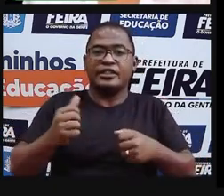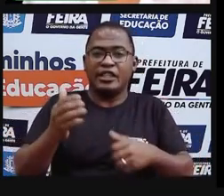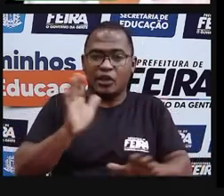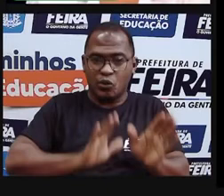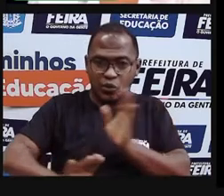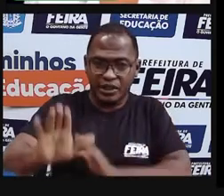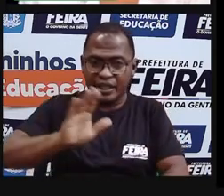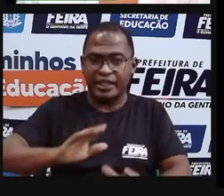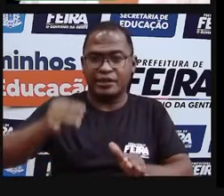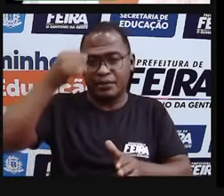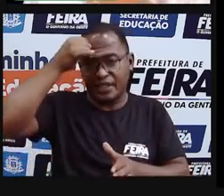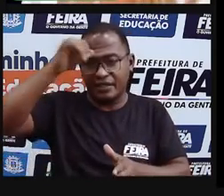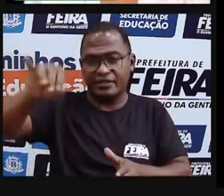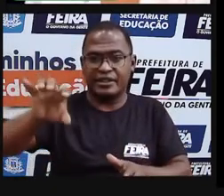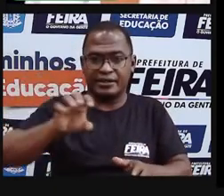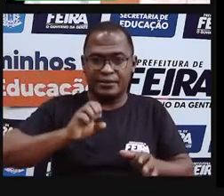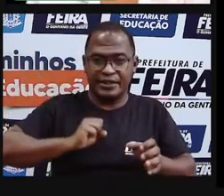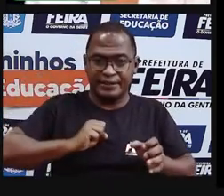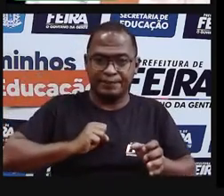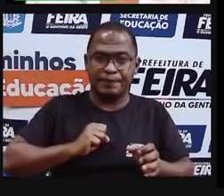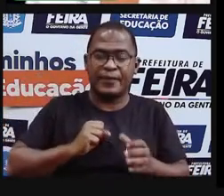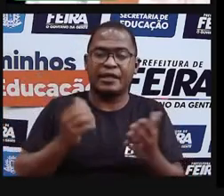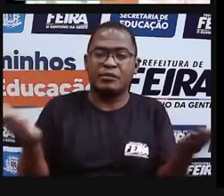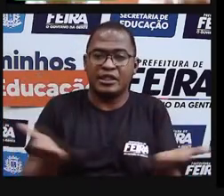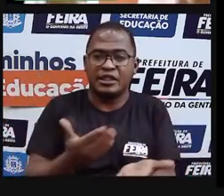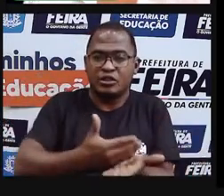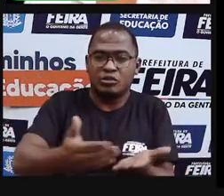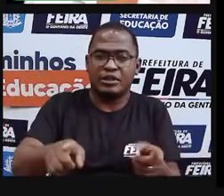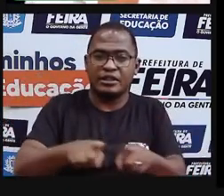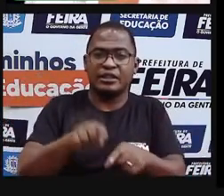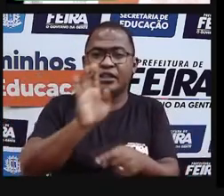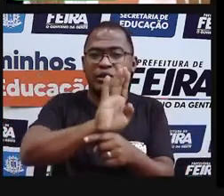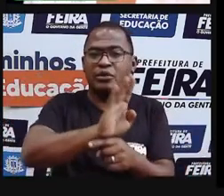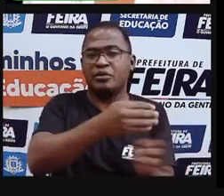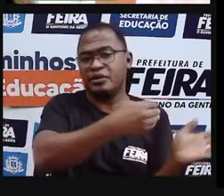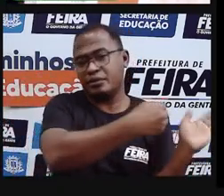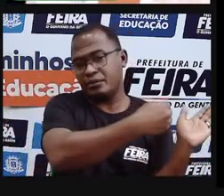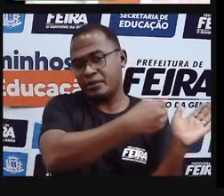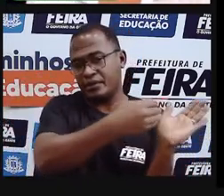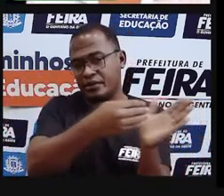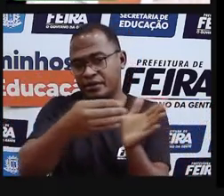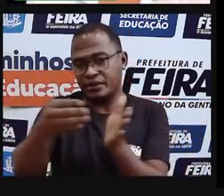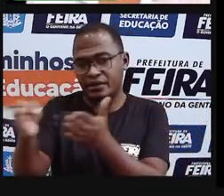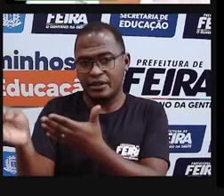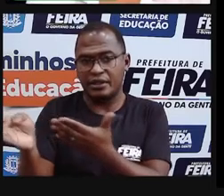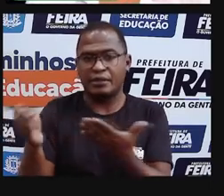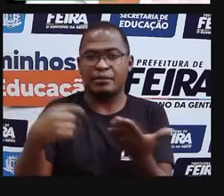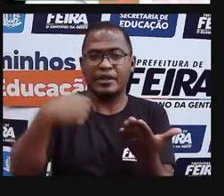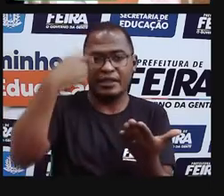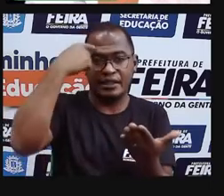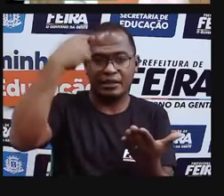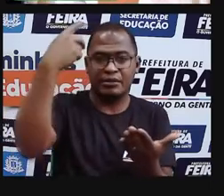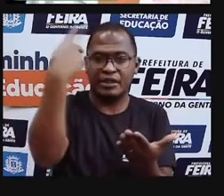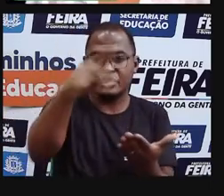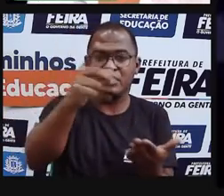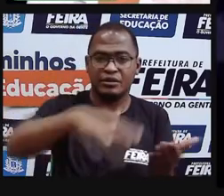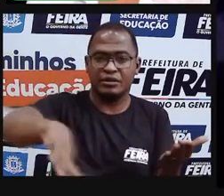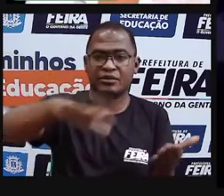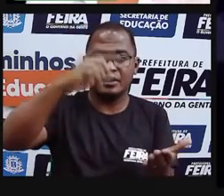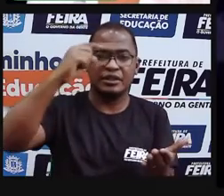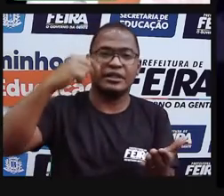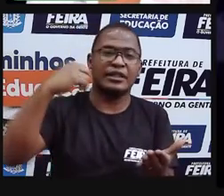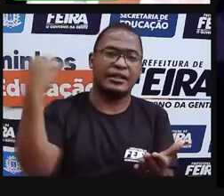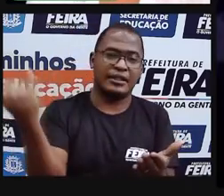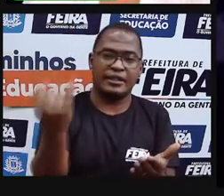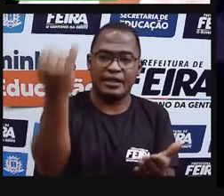vamos assistir esse vídeo que eu preparei especialmente para vocês, para te lembrar o quanto você é especial, o quanto você não pode